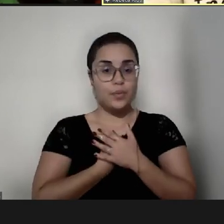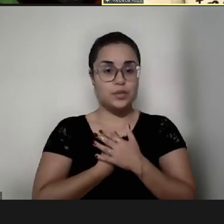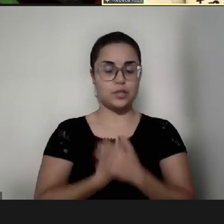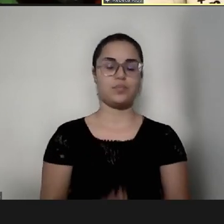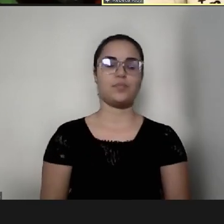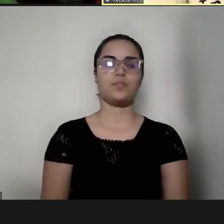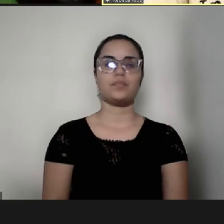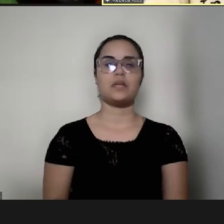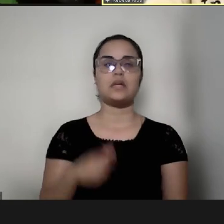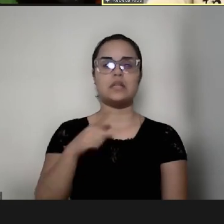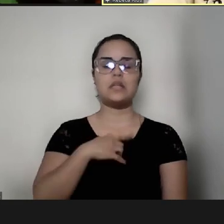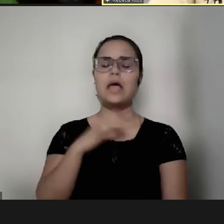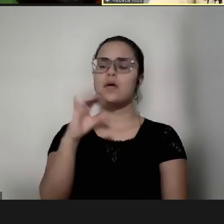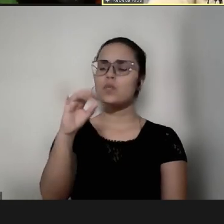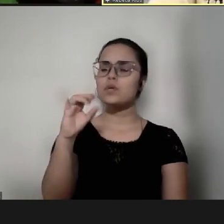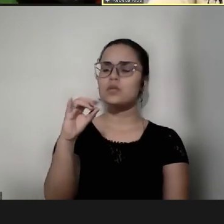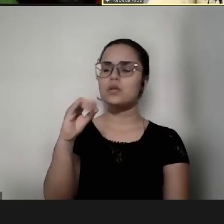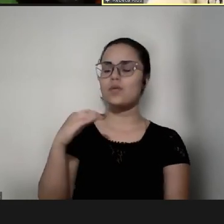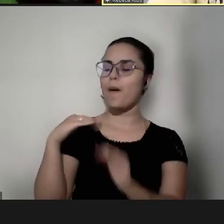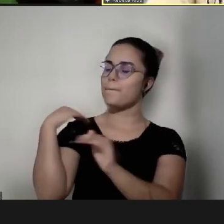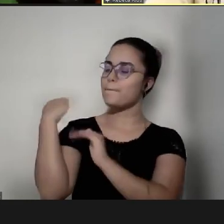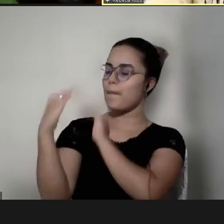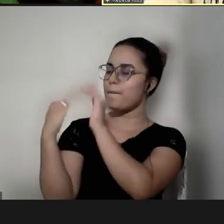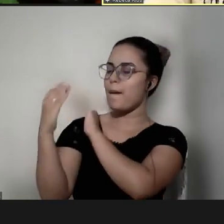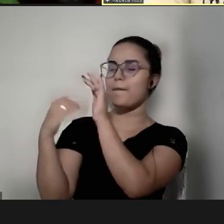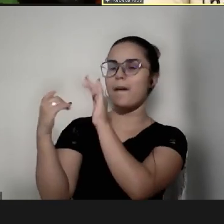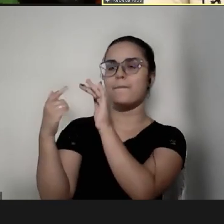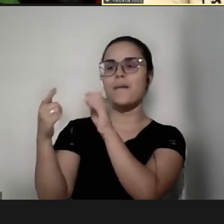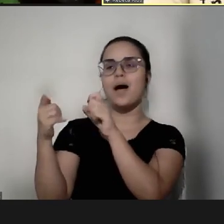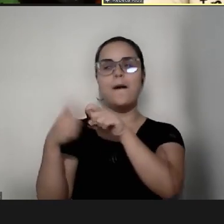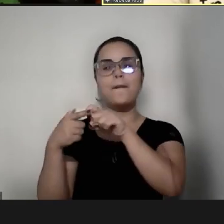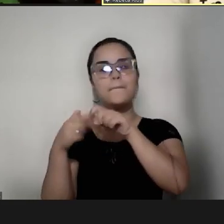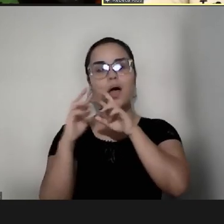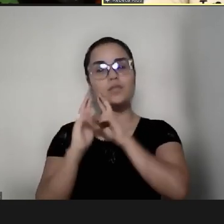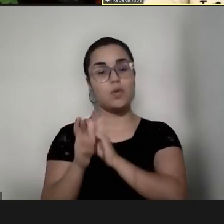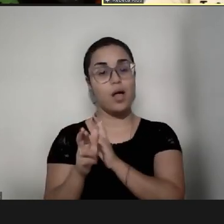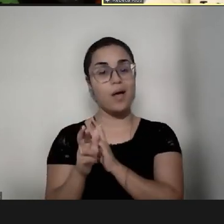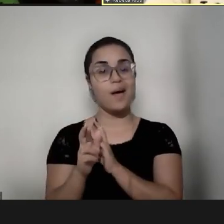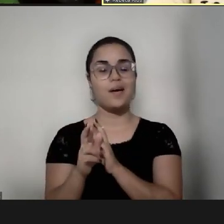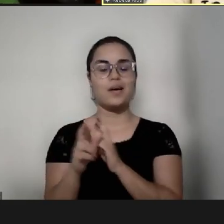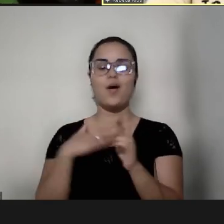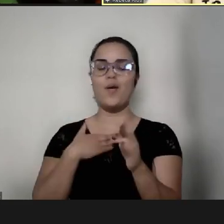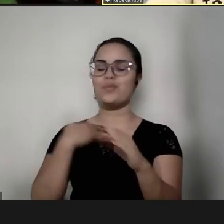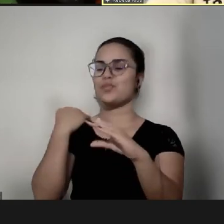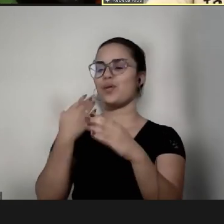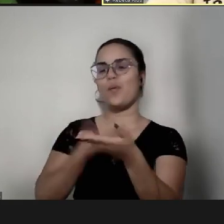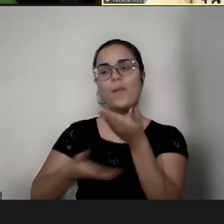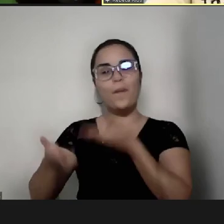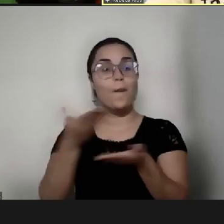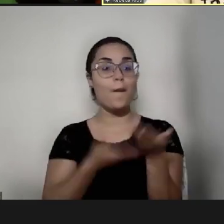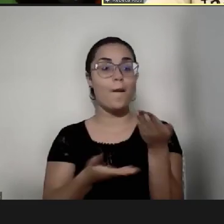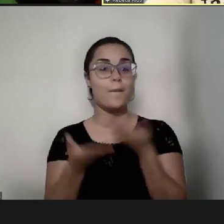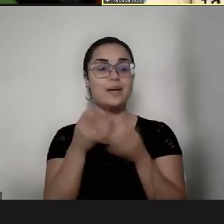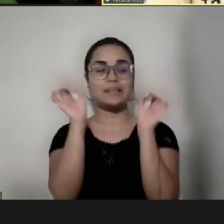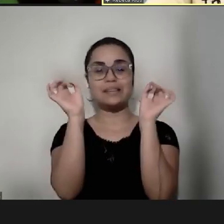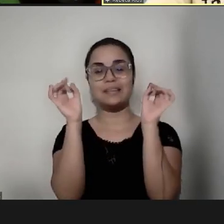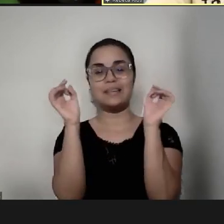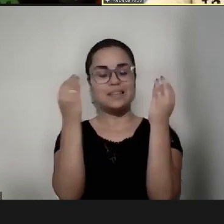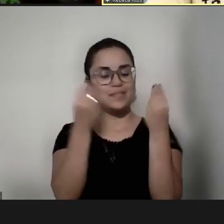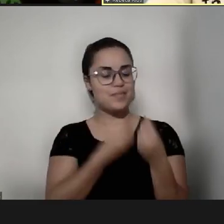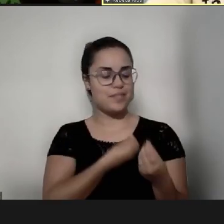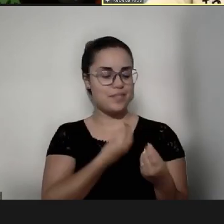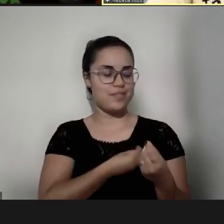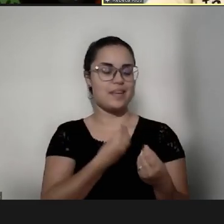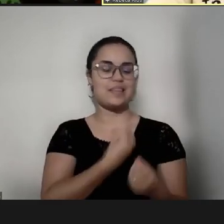Superando Diagnósticos, onde compartilha vivências e experiências na maternidade e acolhe mães